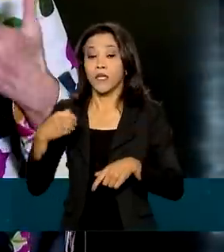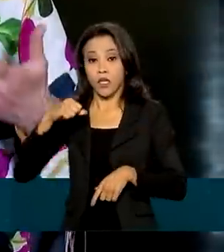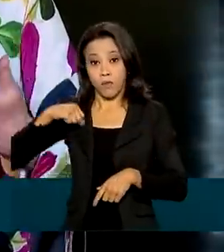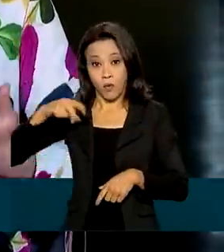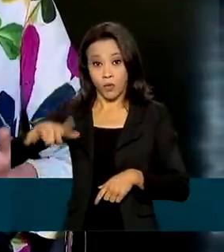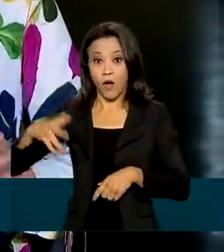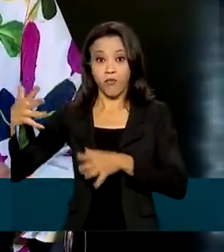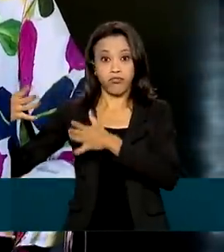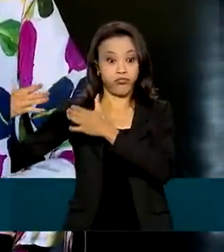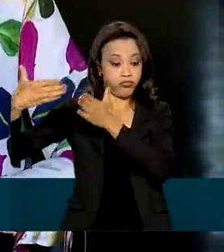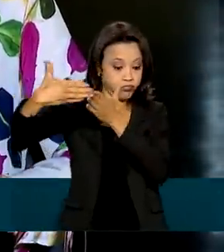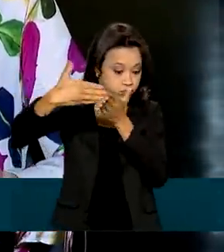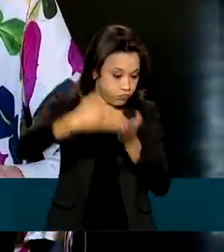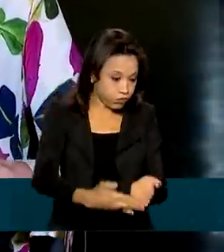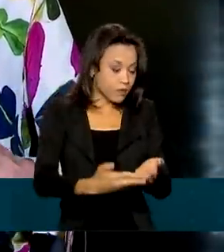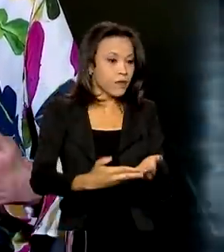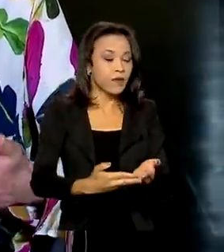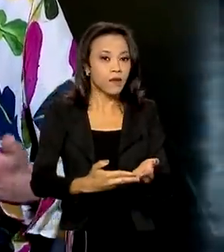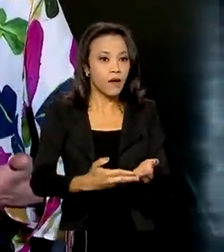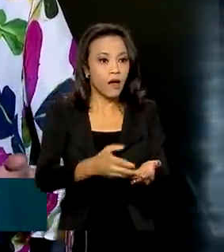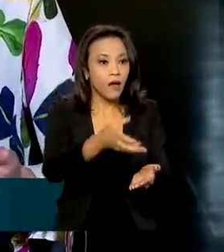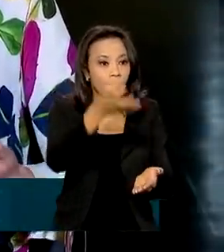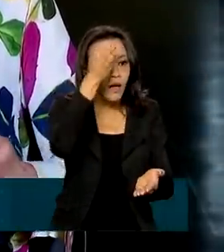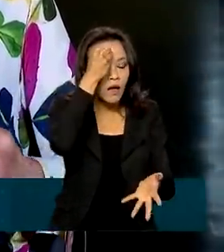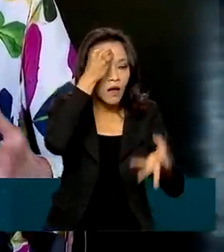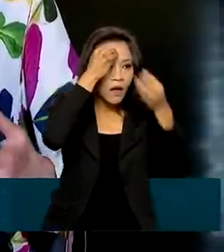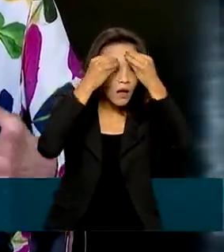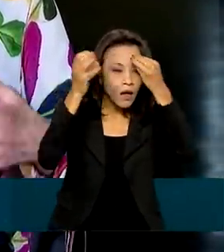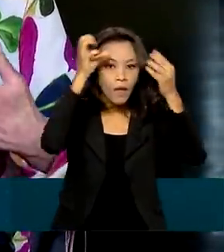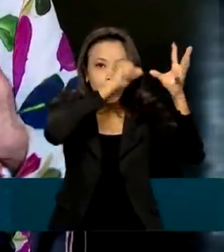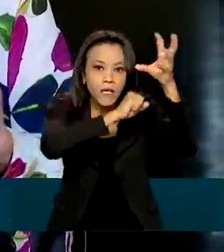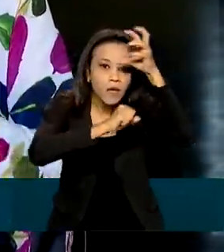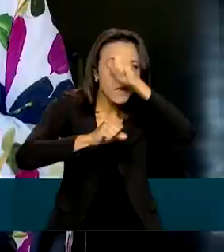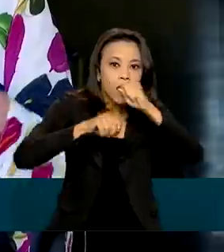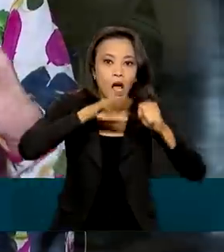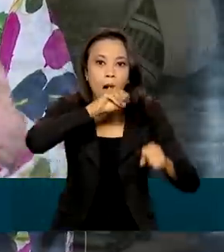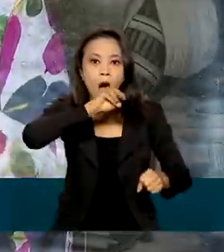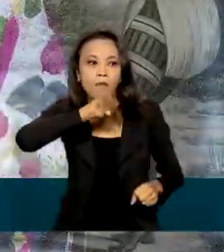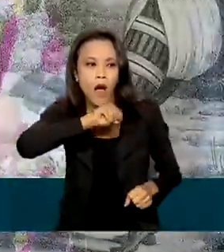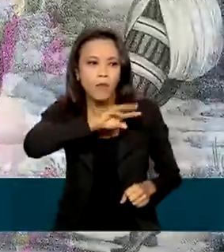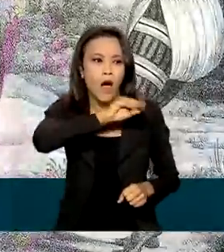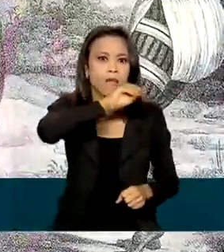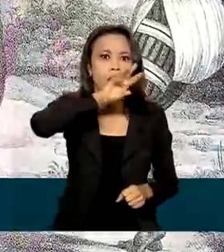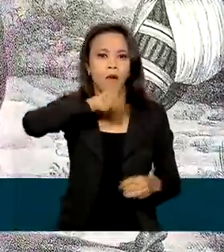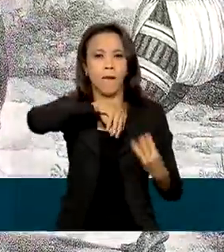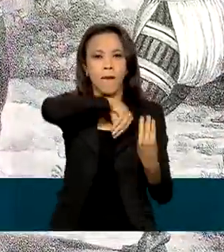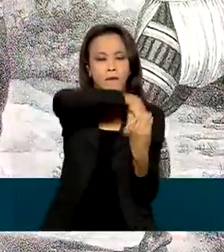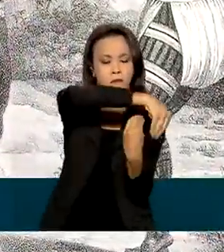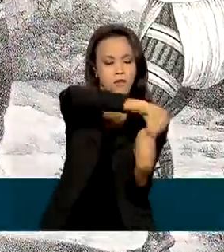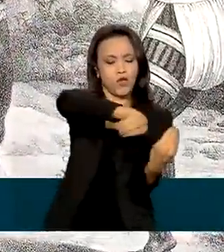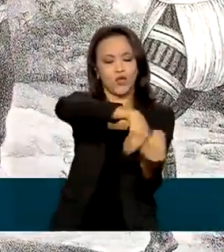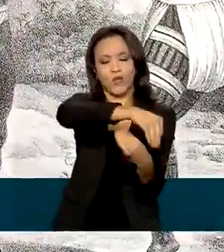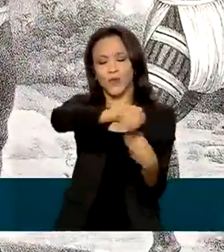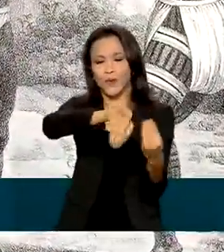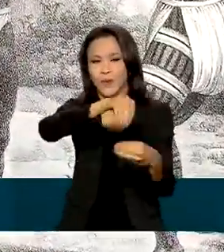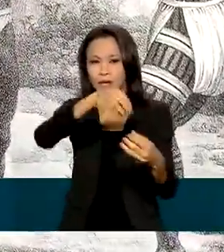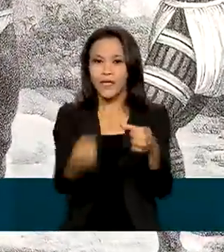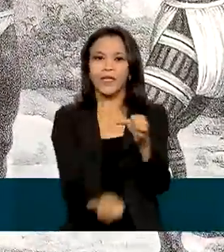para irem aprendendo a falar. E dessa mistura é criada uma língua geral.